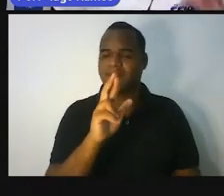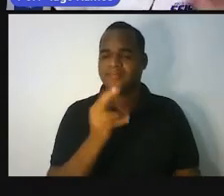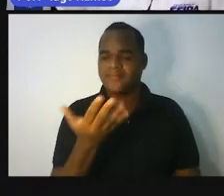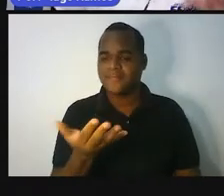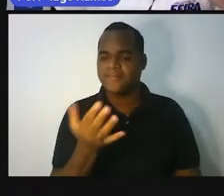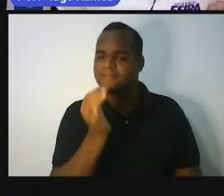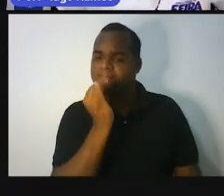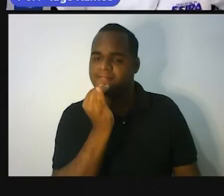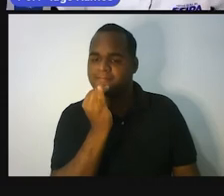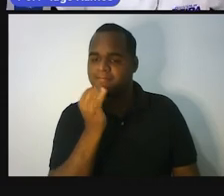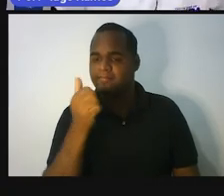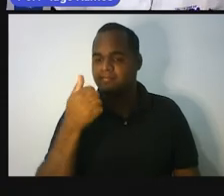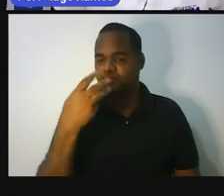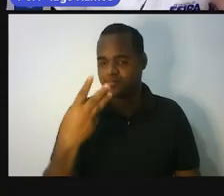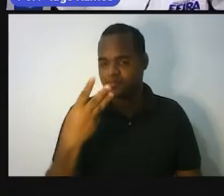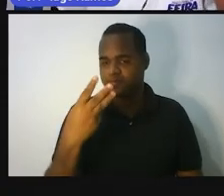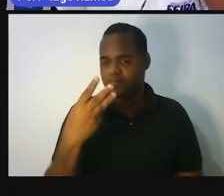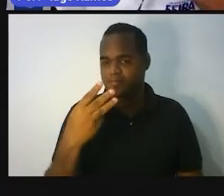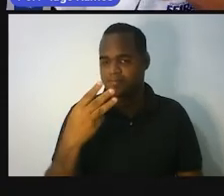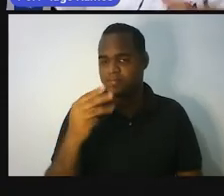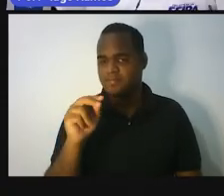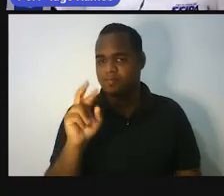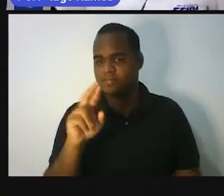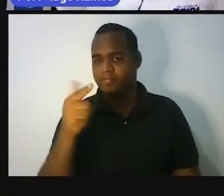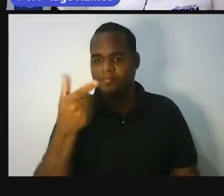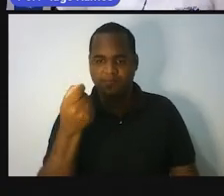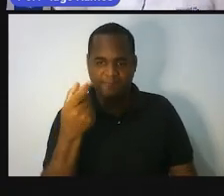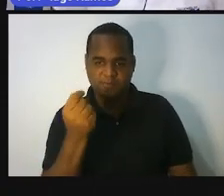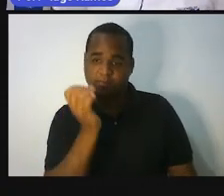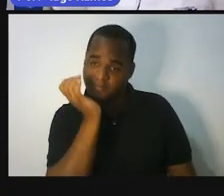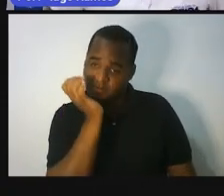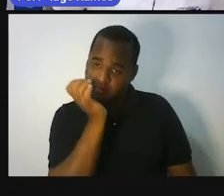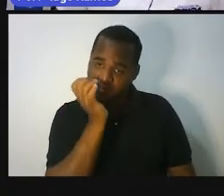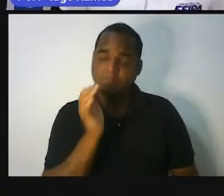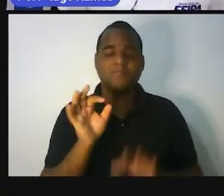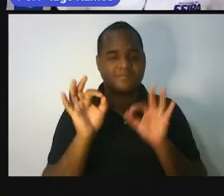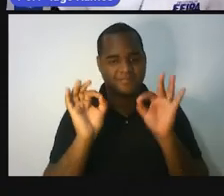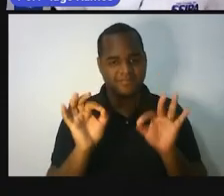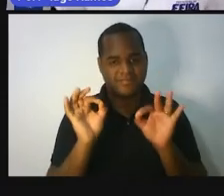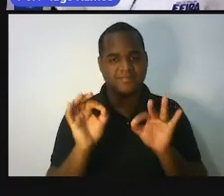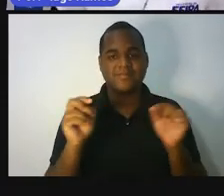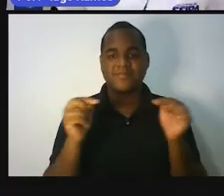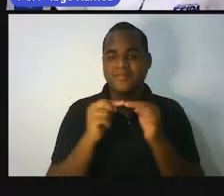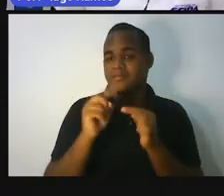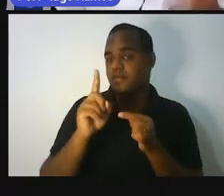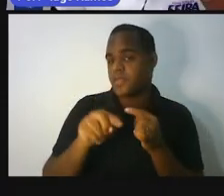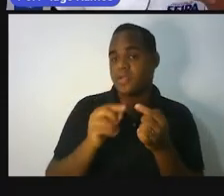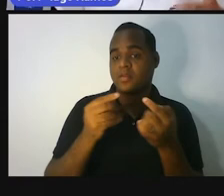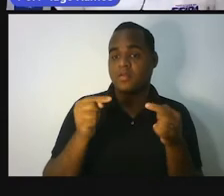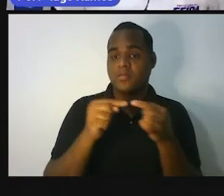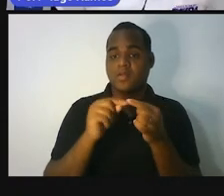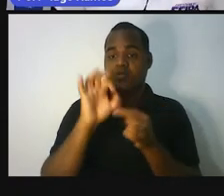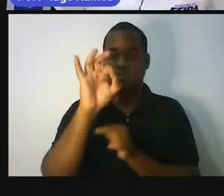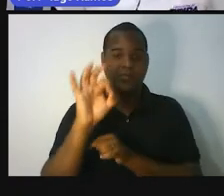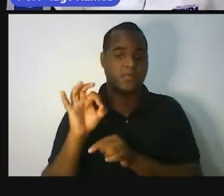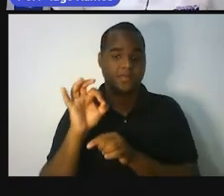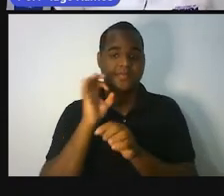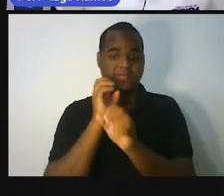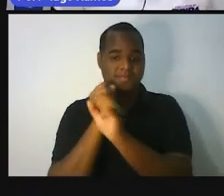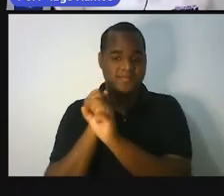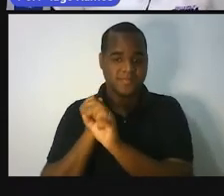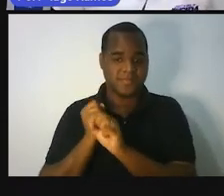seria treze reais e vinte? Exatamente. Tá bom? E esse é o cálculo da porcentagem. É só